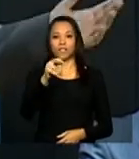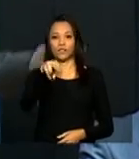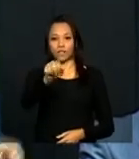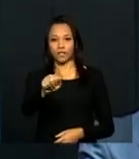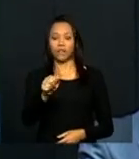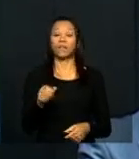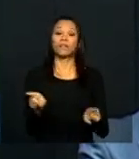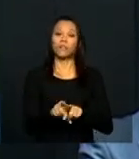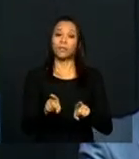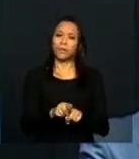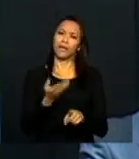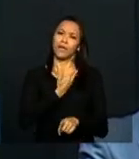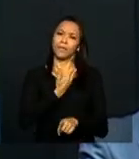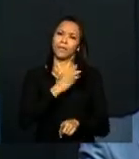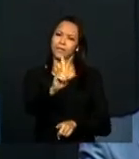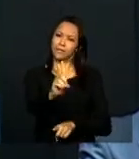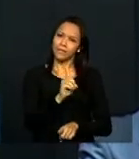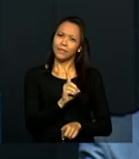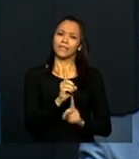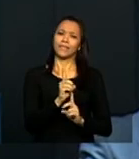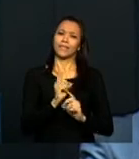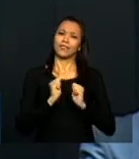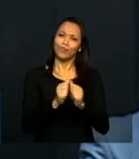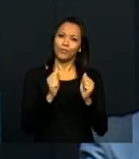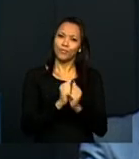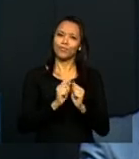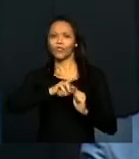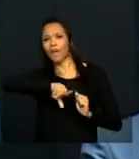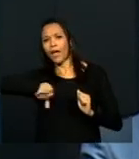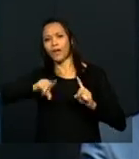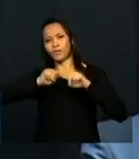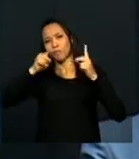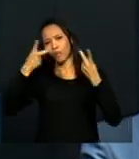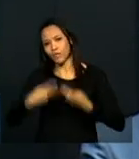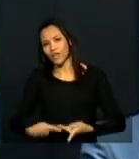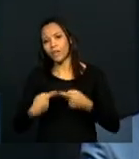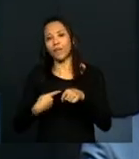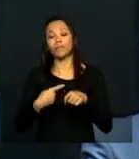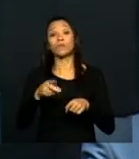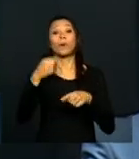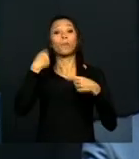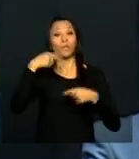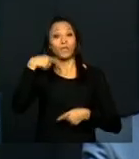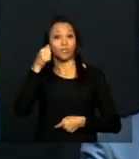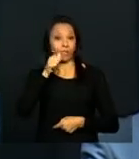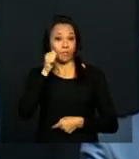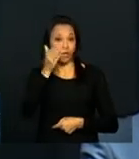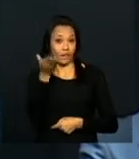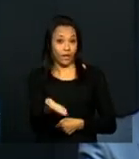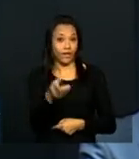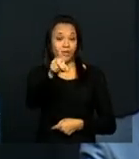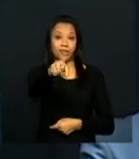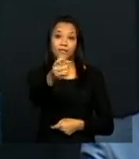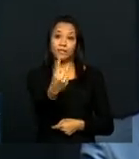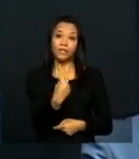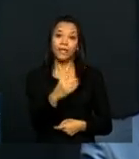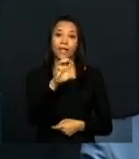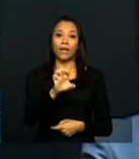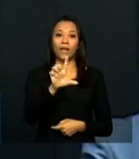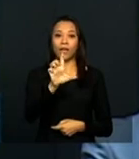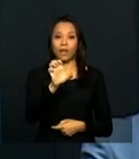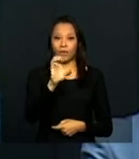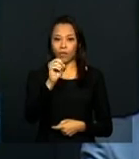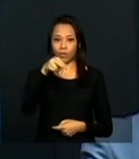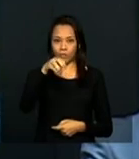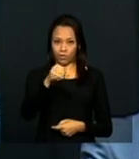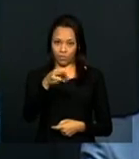nossa grande amiga e parceira de outros projetos, ministra das Políticas para as Mulheres, Eleonora Minicucci, com quem a gente vai realizar o